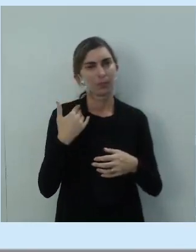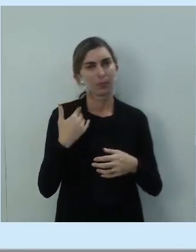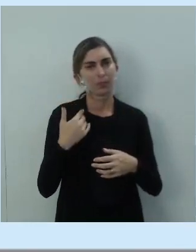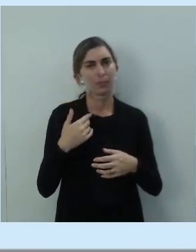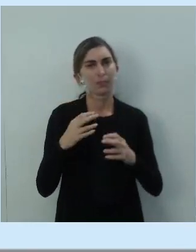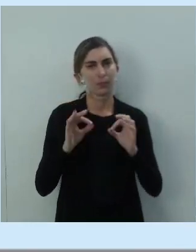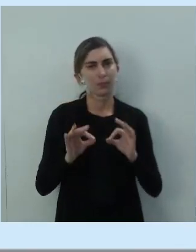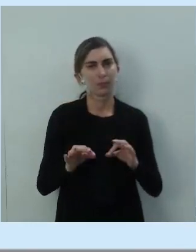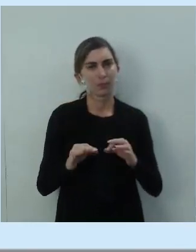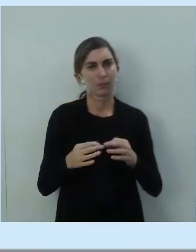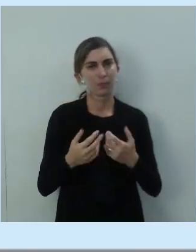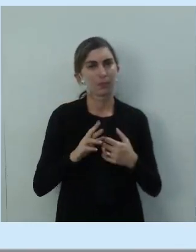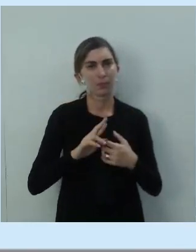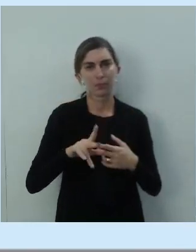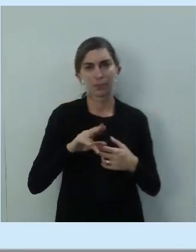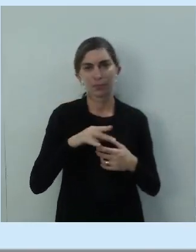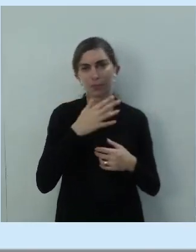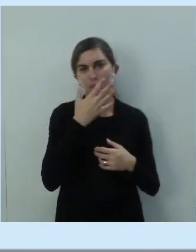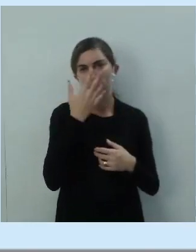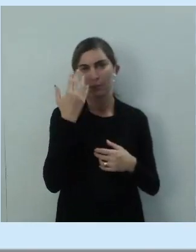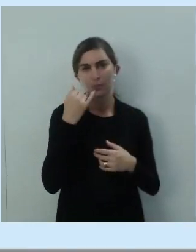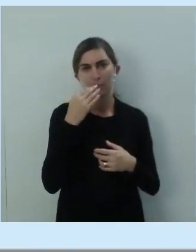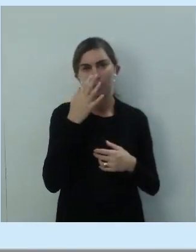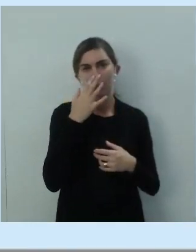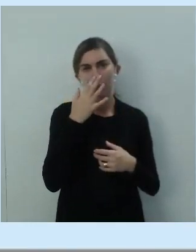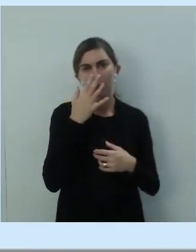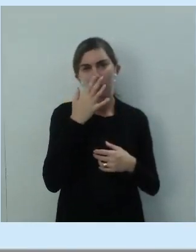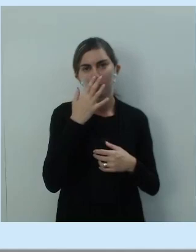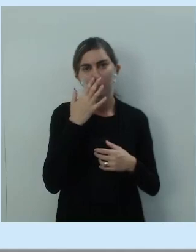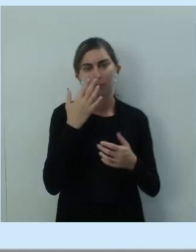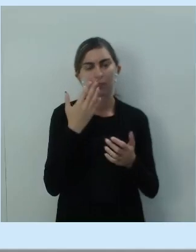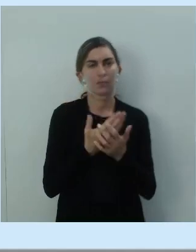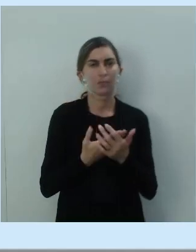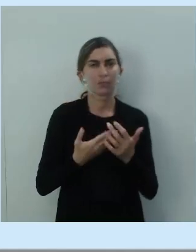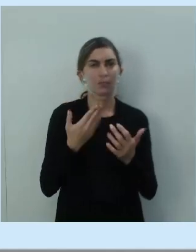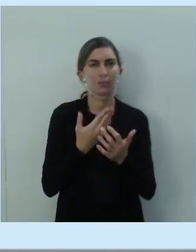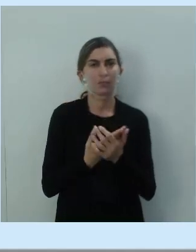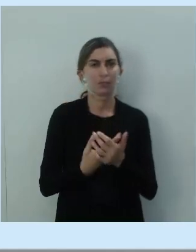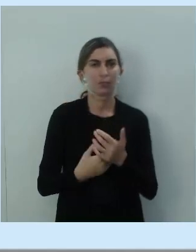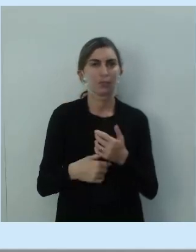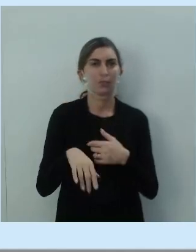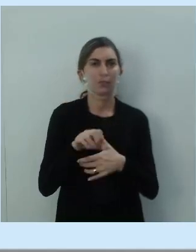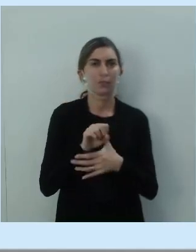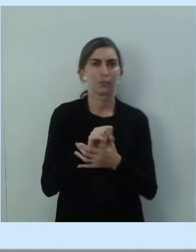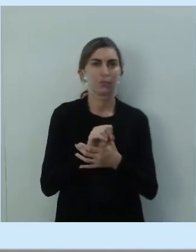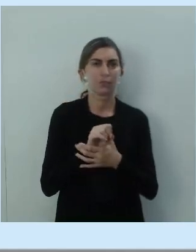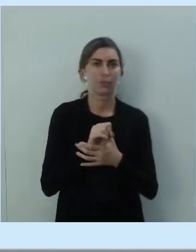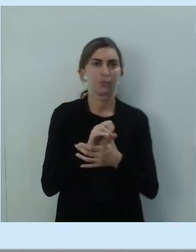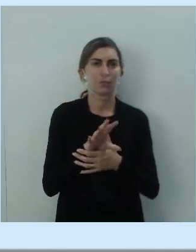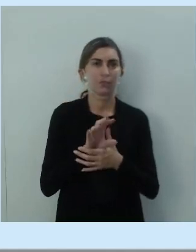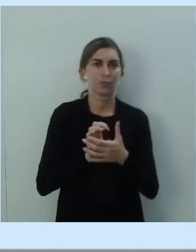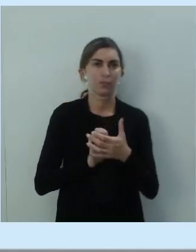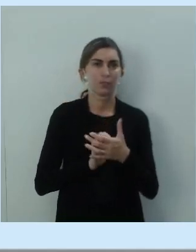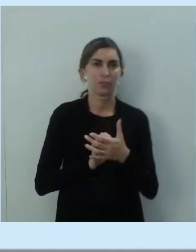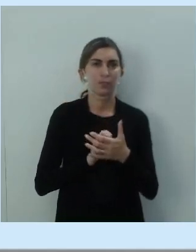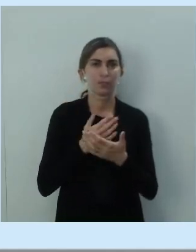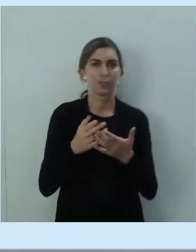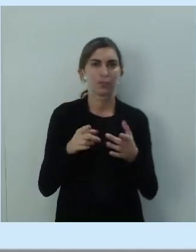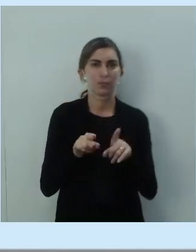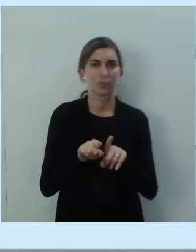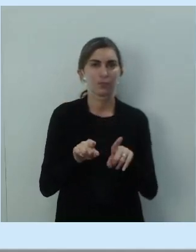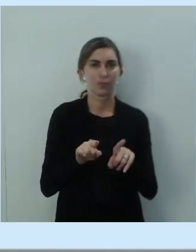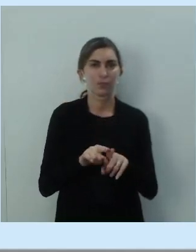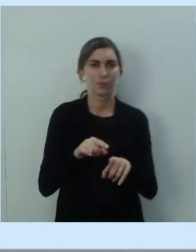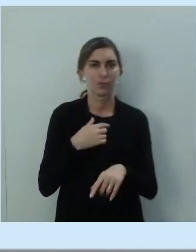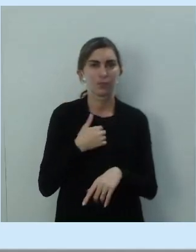certo? E não esquece de assistir as nossas aulas lá no nosso canal do Educa.pr também. Eu